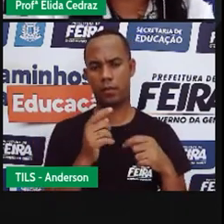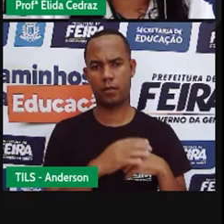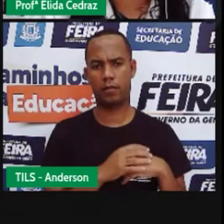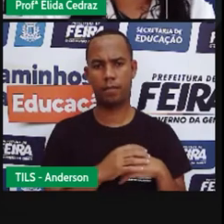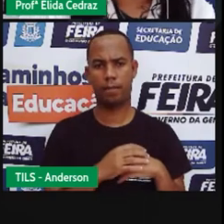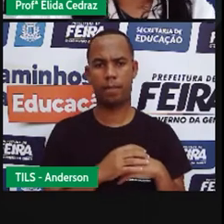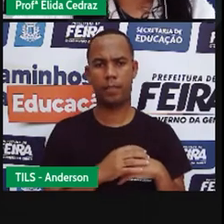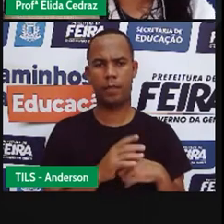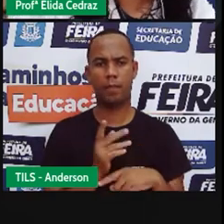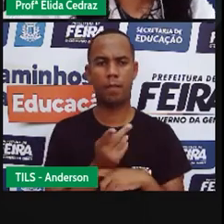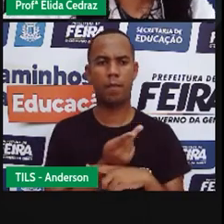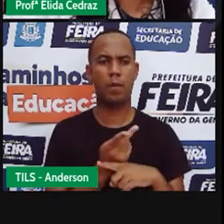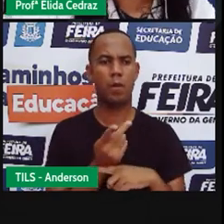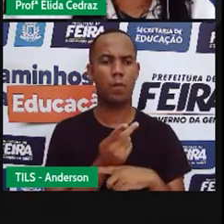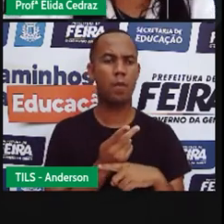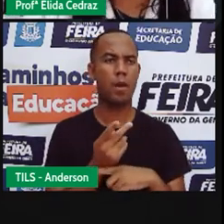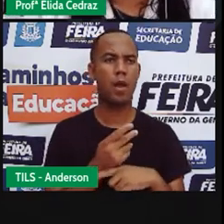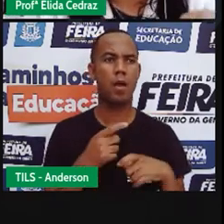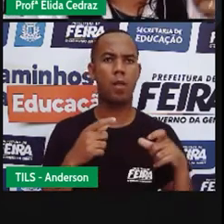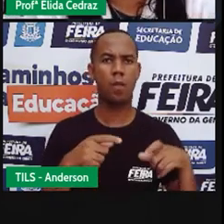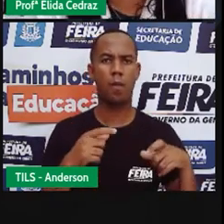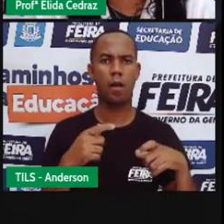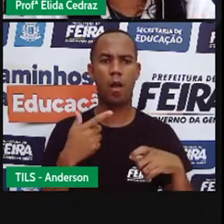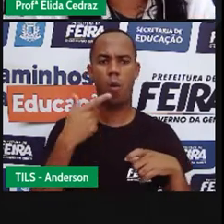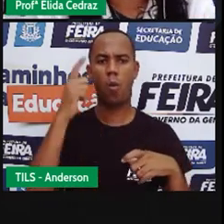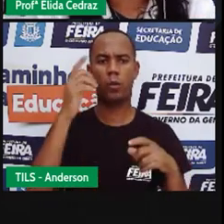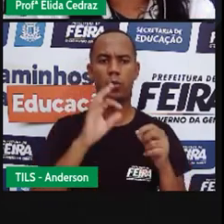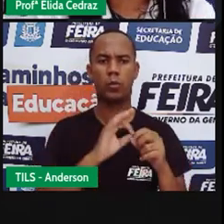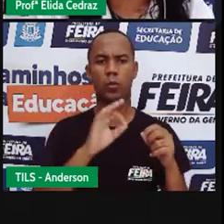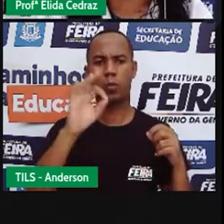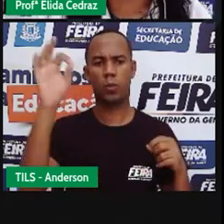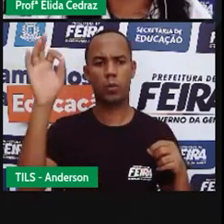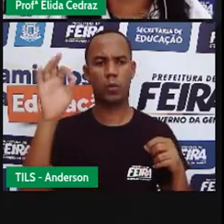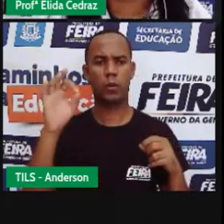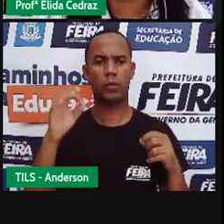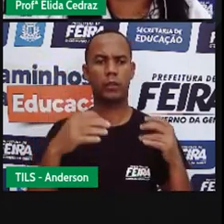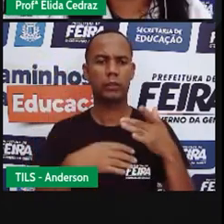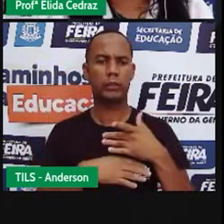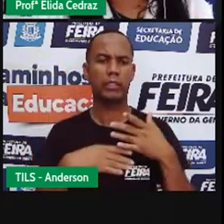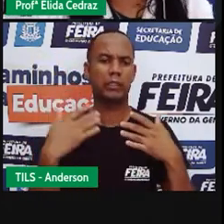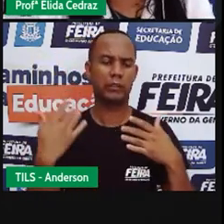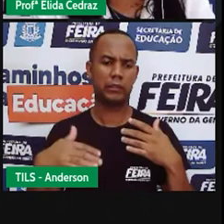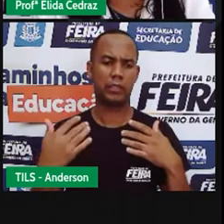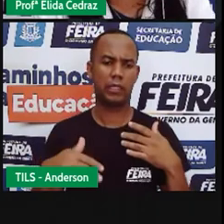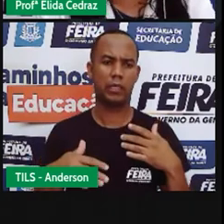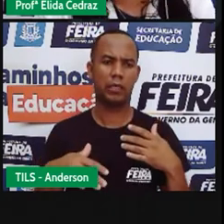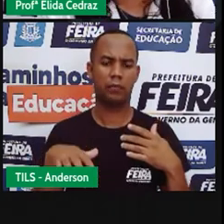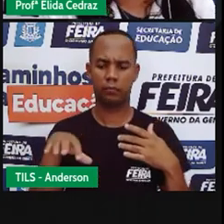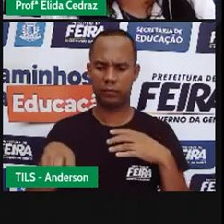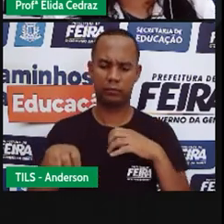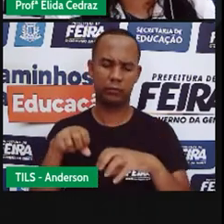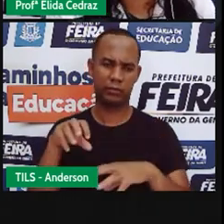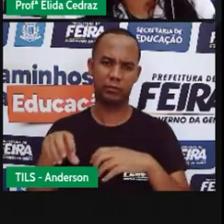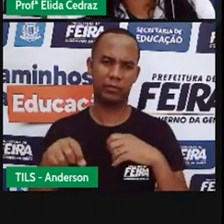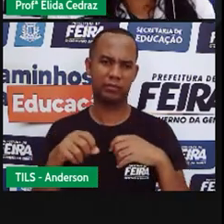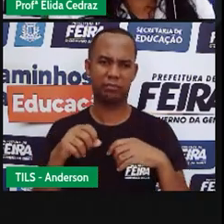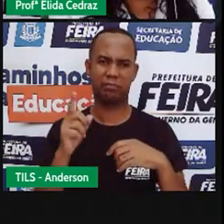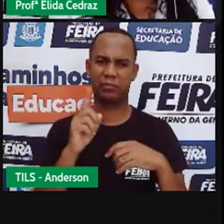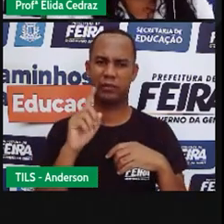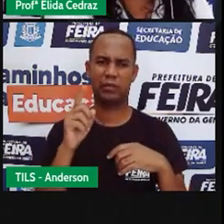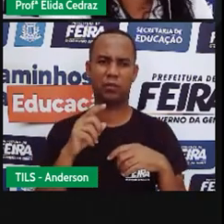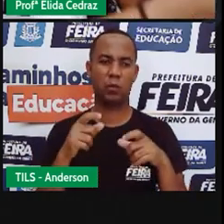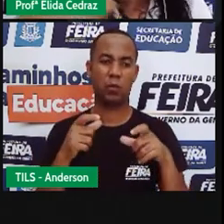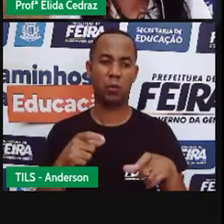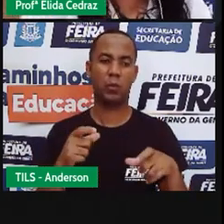transportar de uma cidade mais distante ficaria clara que ia tirar o material de um